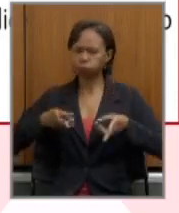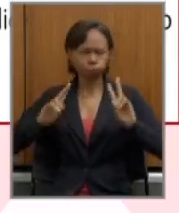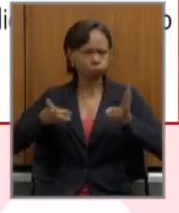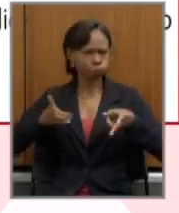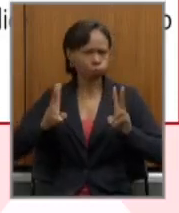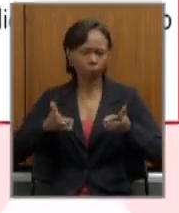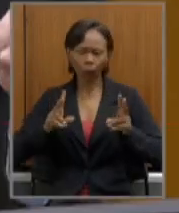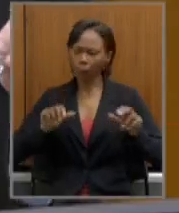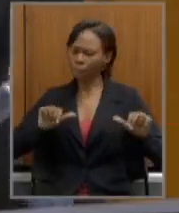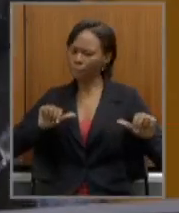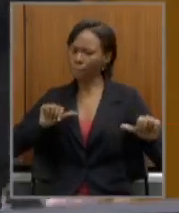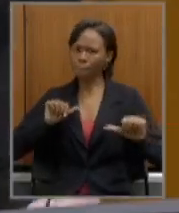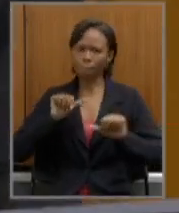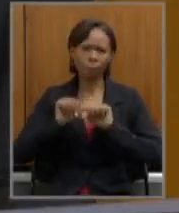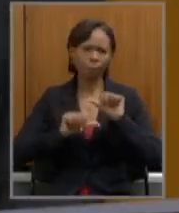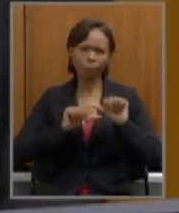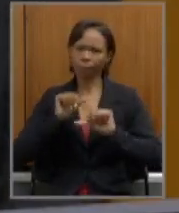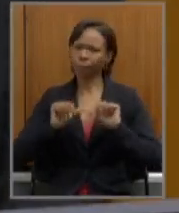alteração.